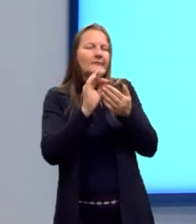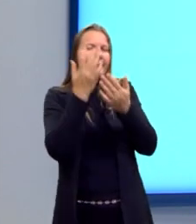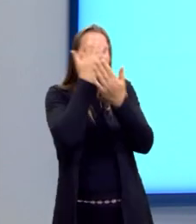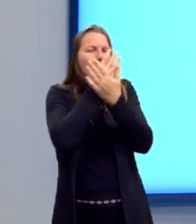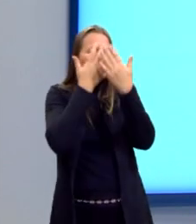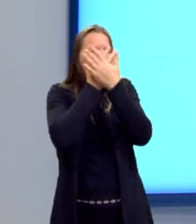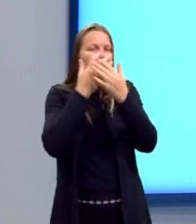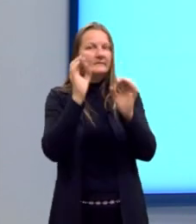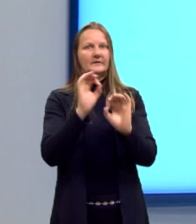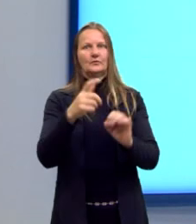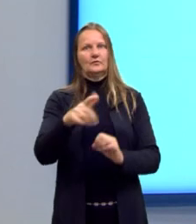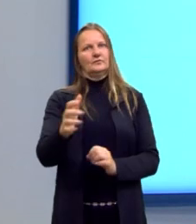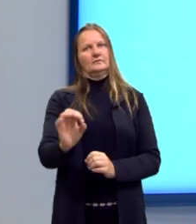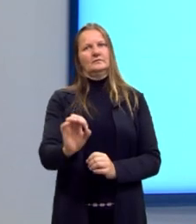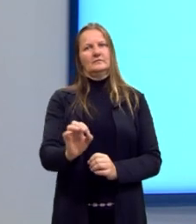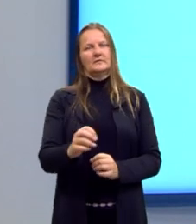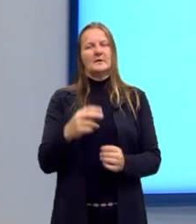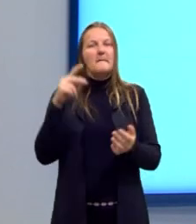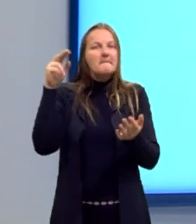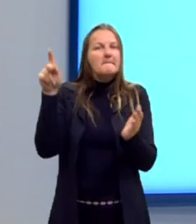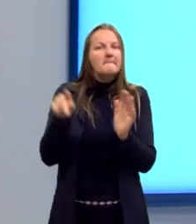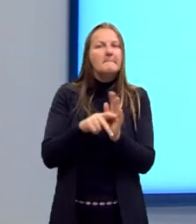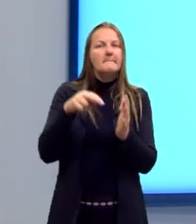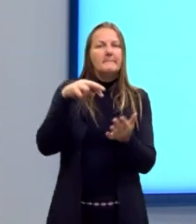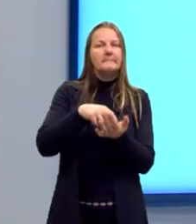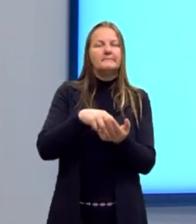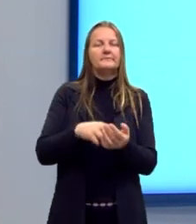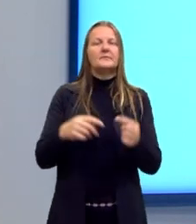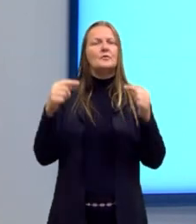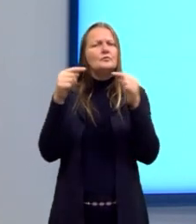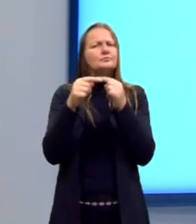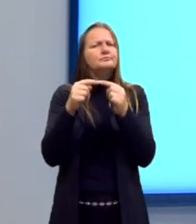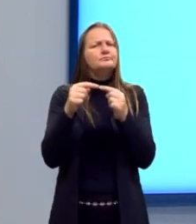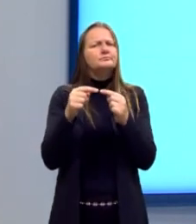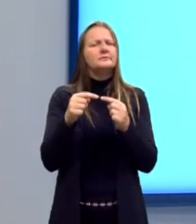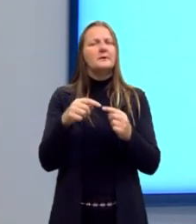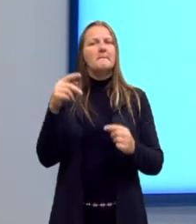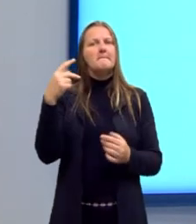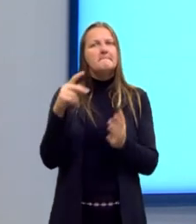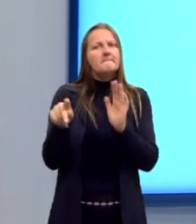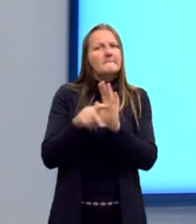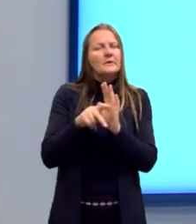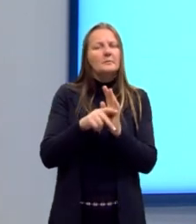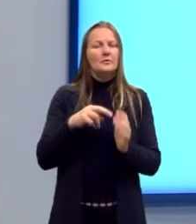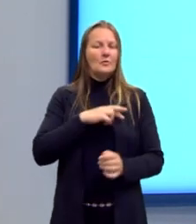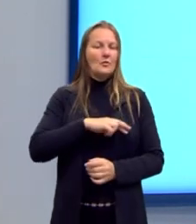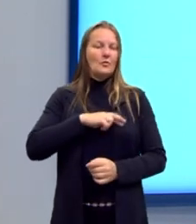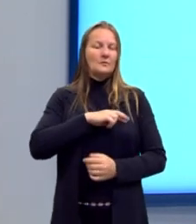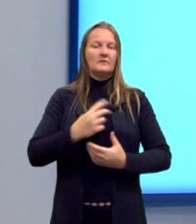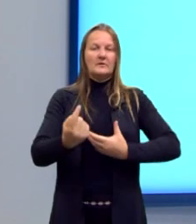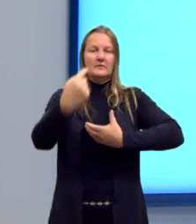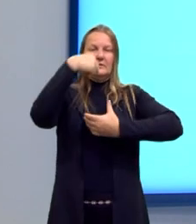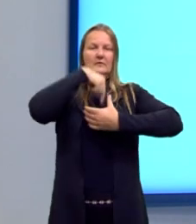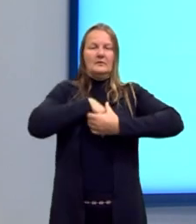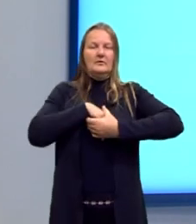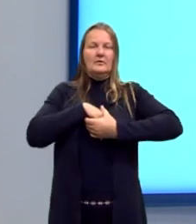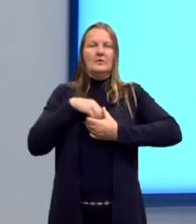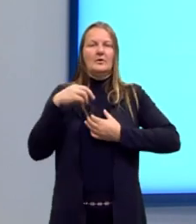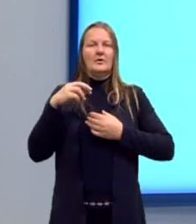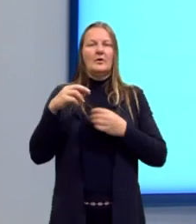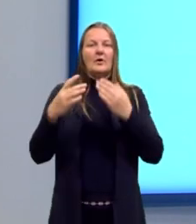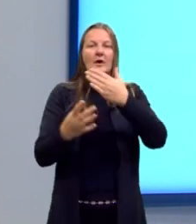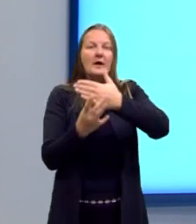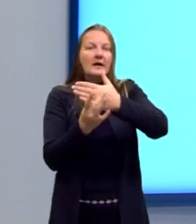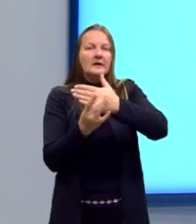Ela é aquilo que a gente está vendo. Busca do objetivismo. Então se o romantismo é subjetivo, o realismo vai ser